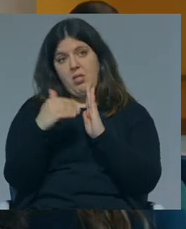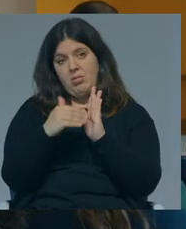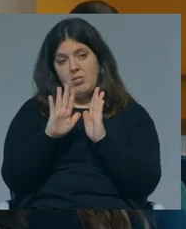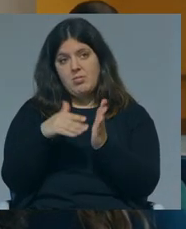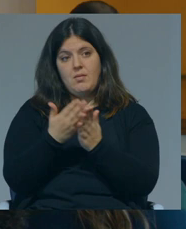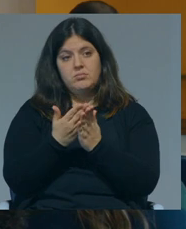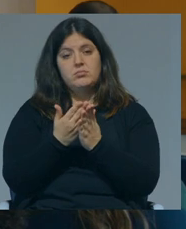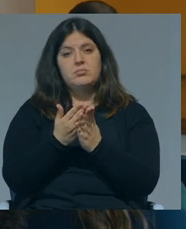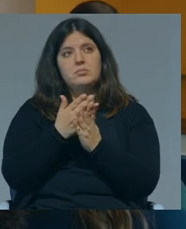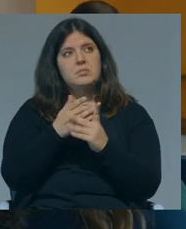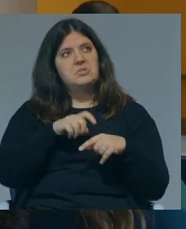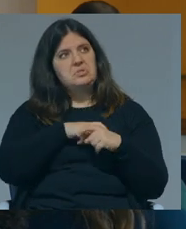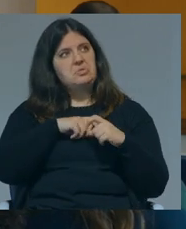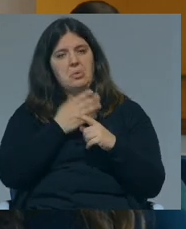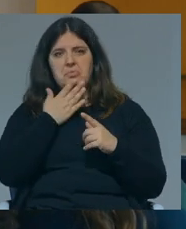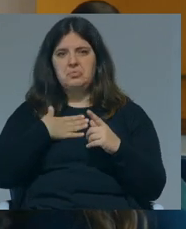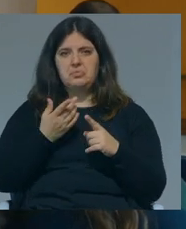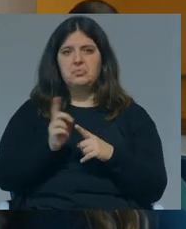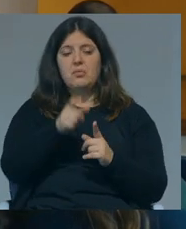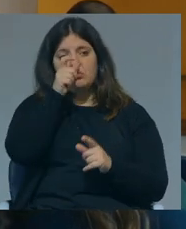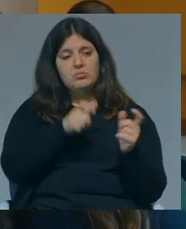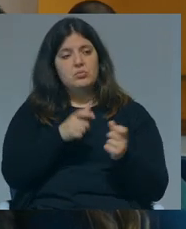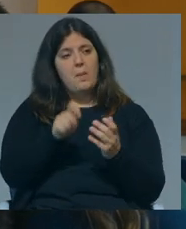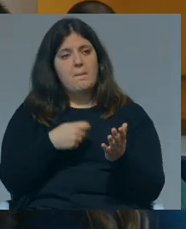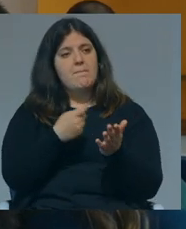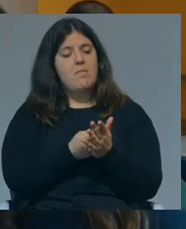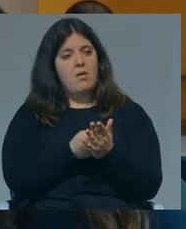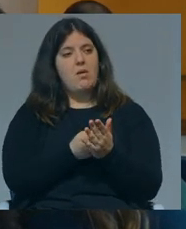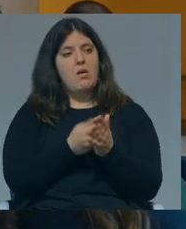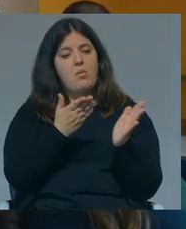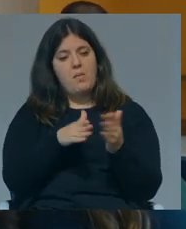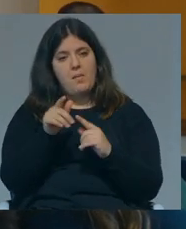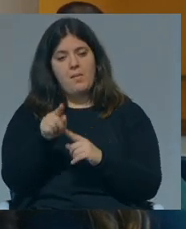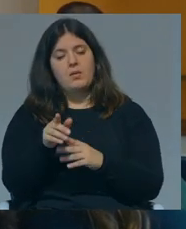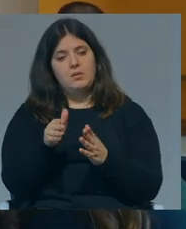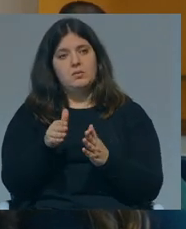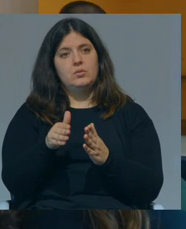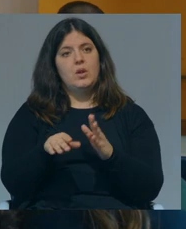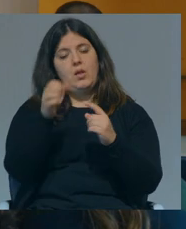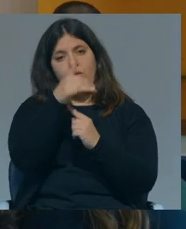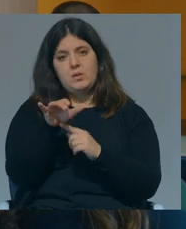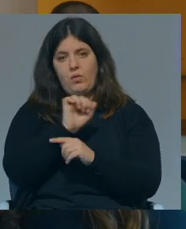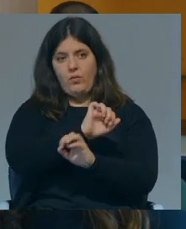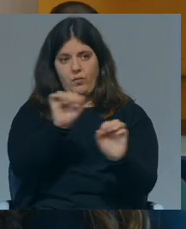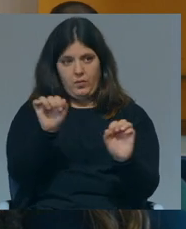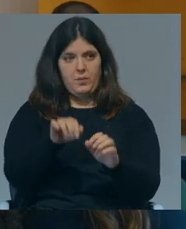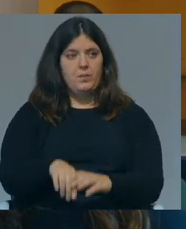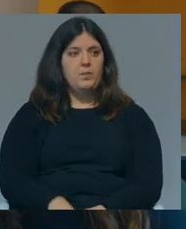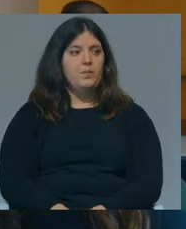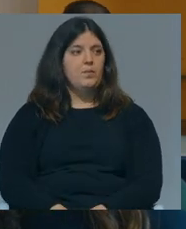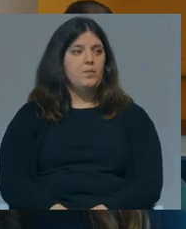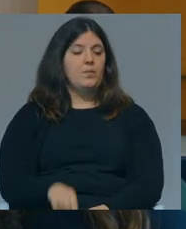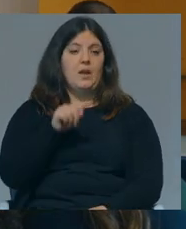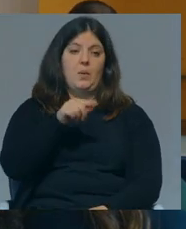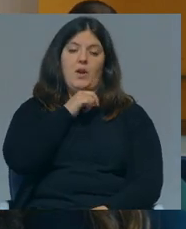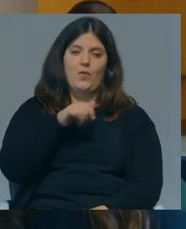enfim, não me choca que essas pessoas tenham de pagar uma parte da sua formação. Eu aí já